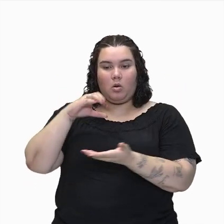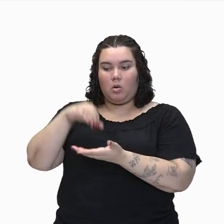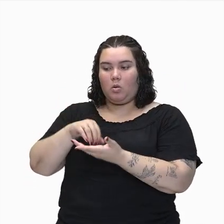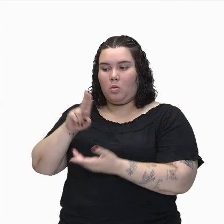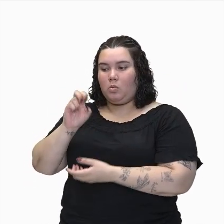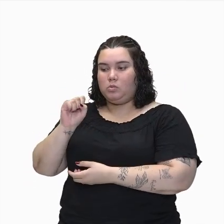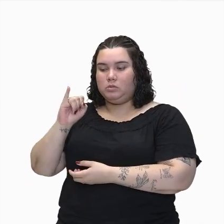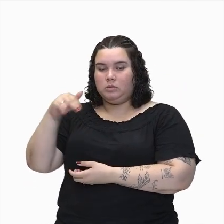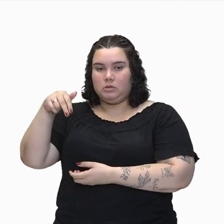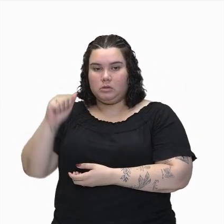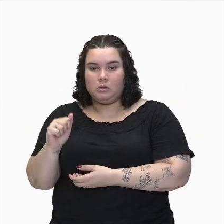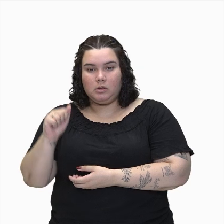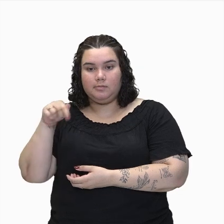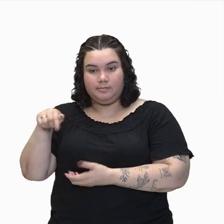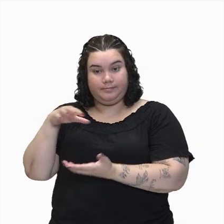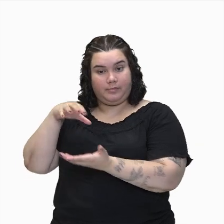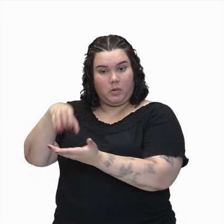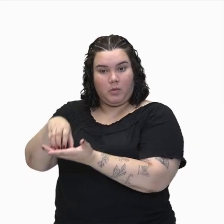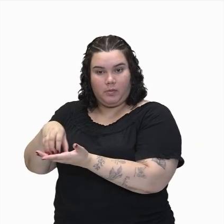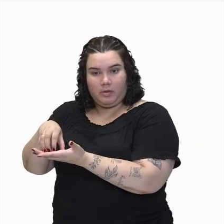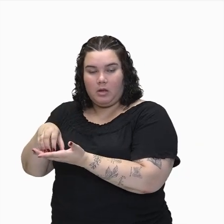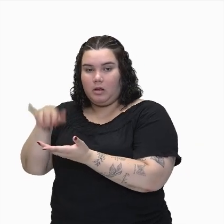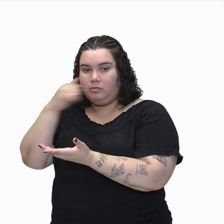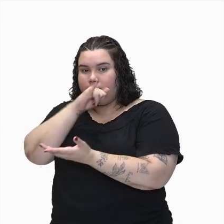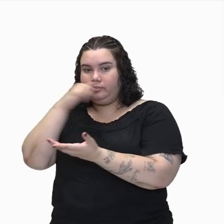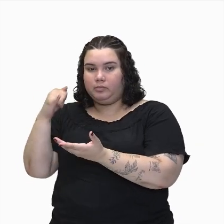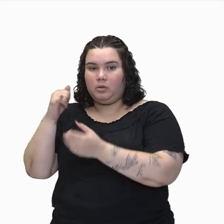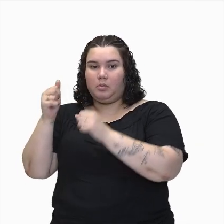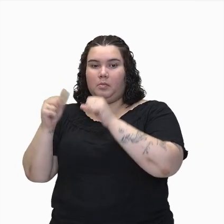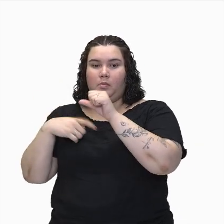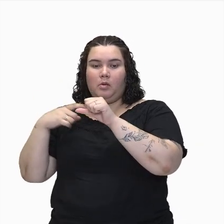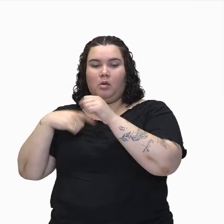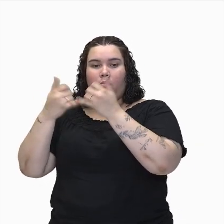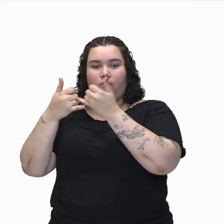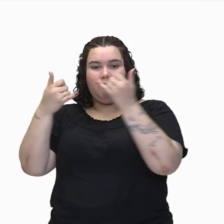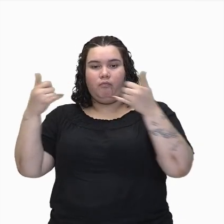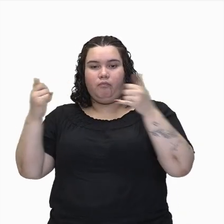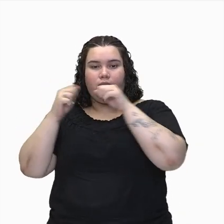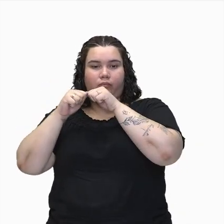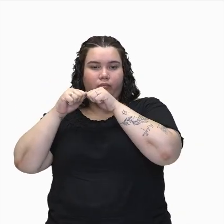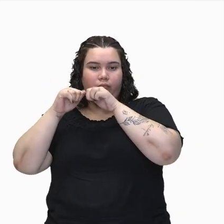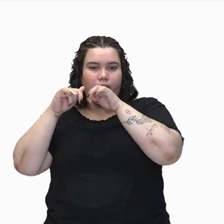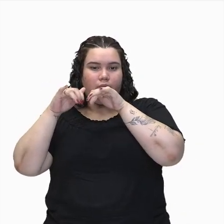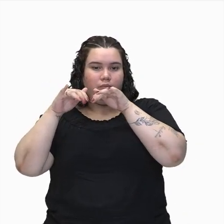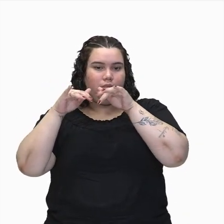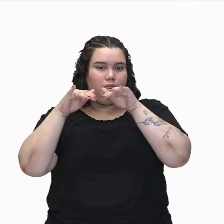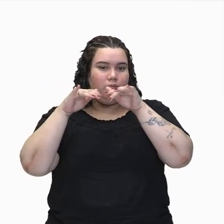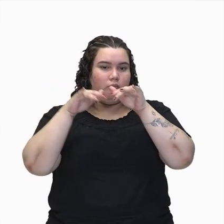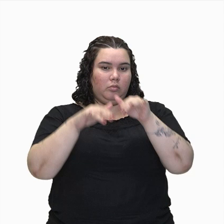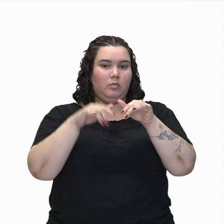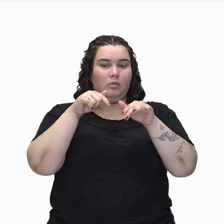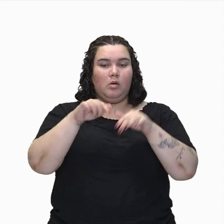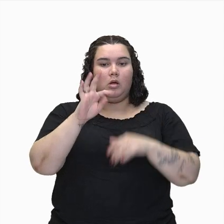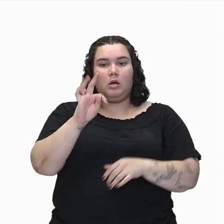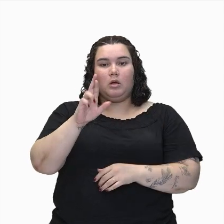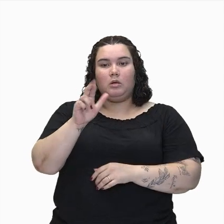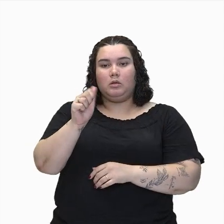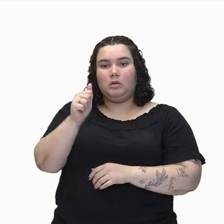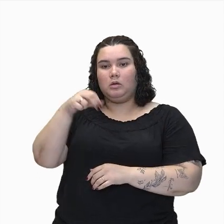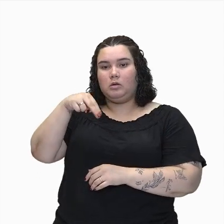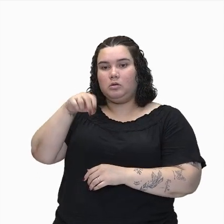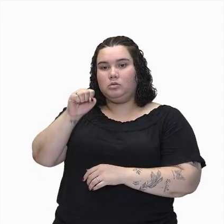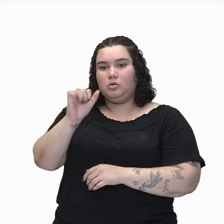a eletricidade produzida começa a ser transportada e no início do percurso, os transformadores